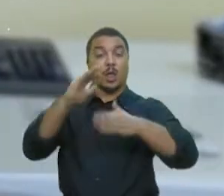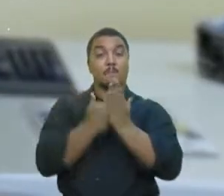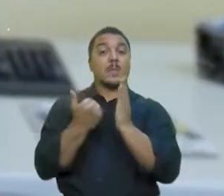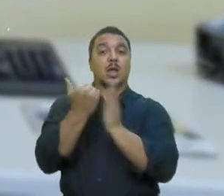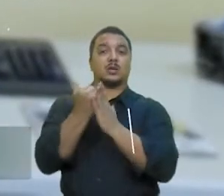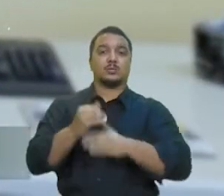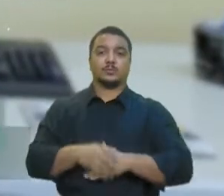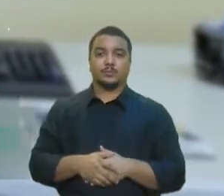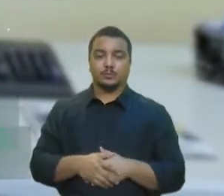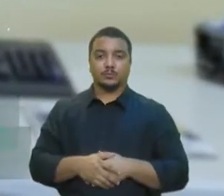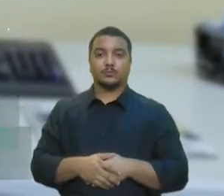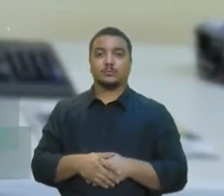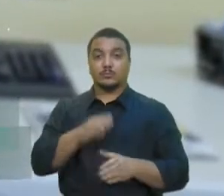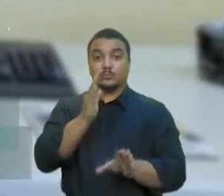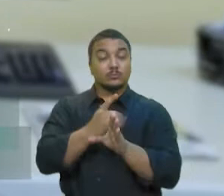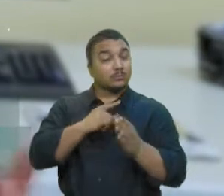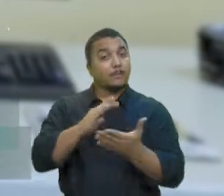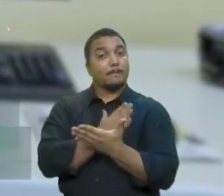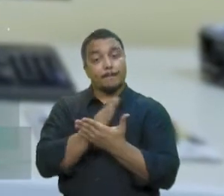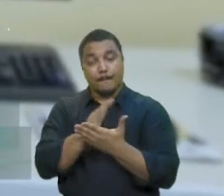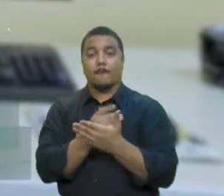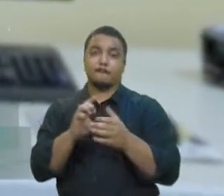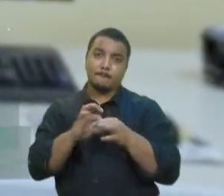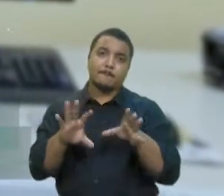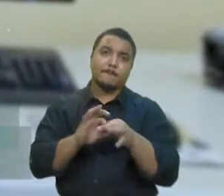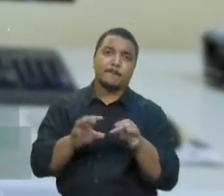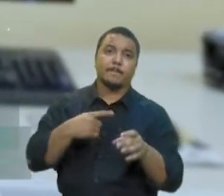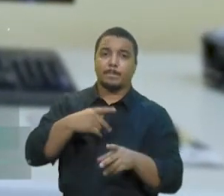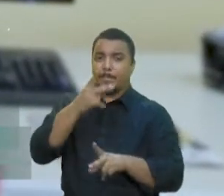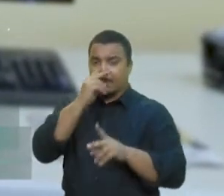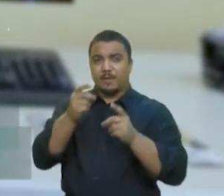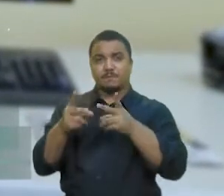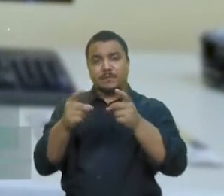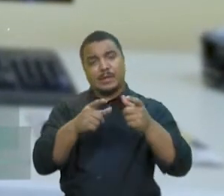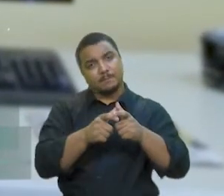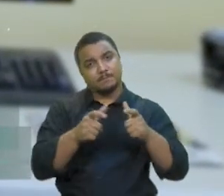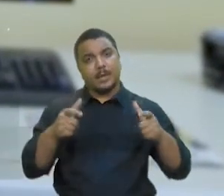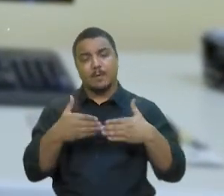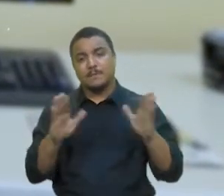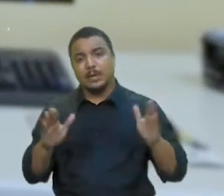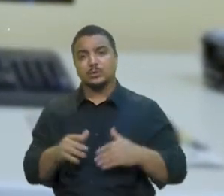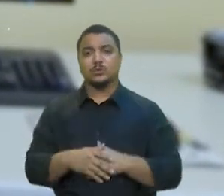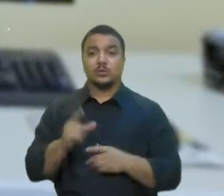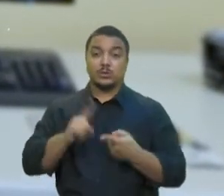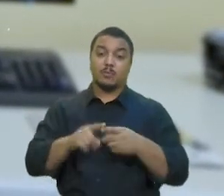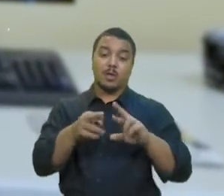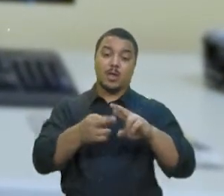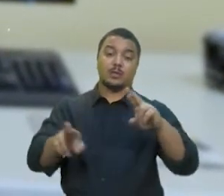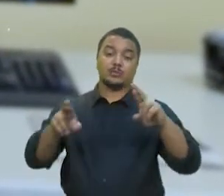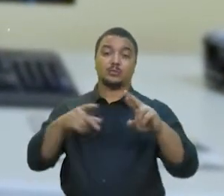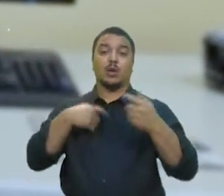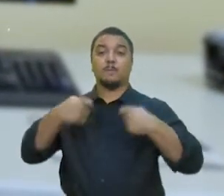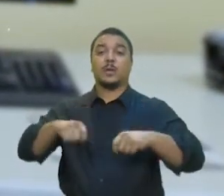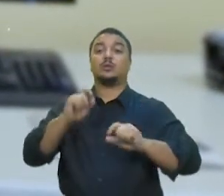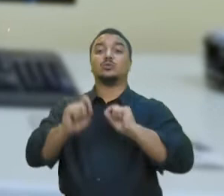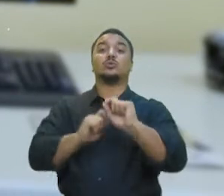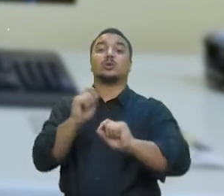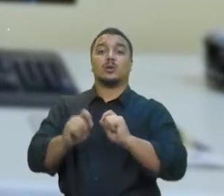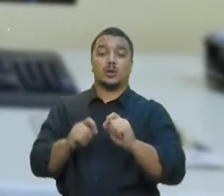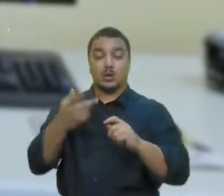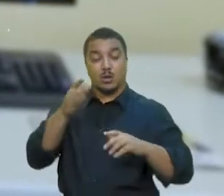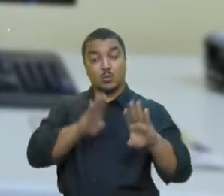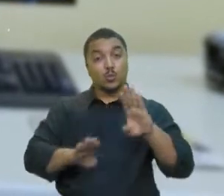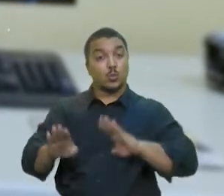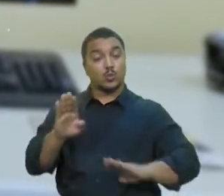flexibilização de alguns serviços, abertura do comércio, dos serviços religiosos, é importante que a gente tenha alguns cuidados,